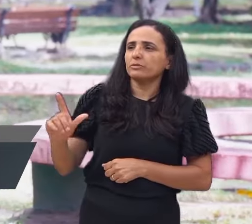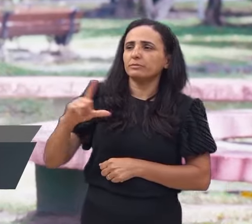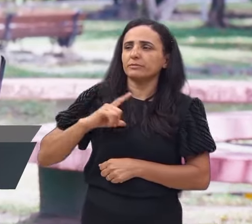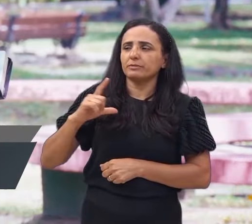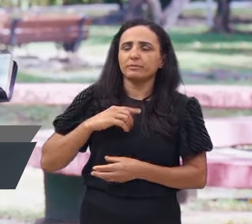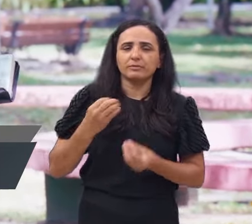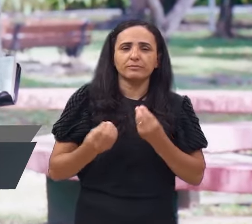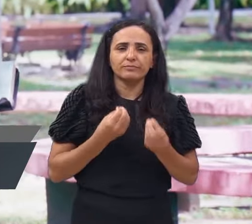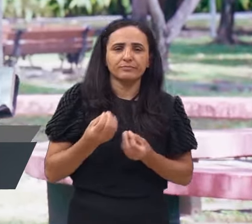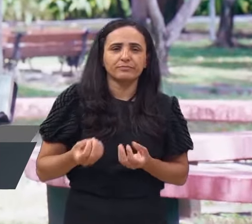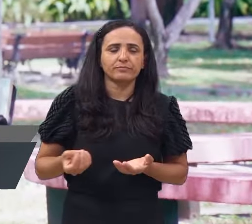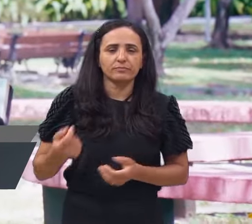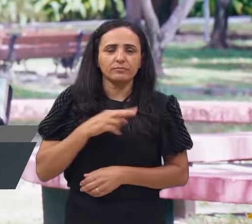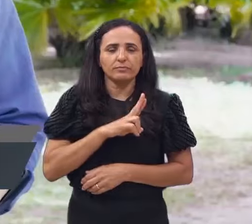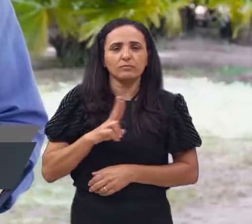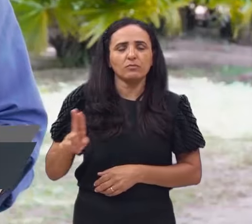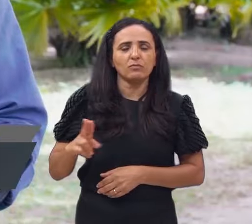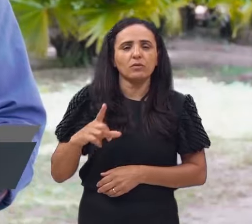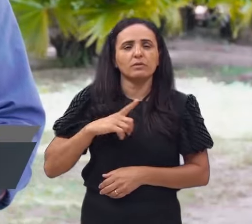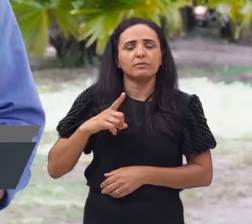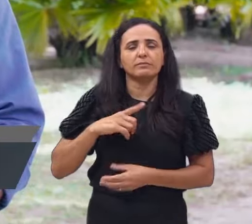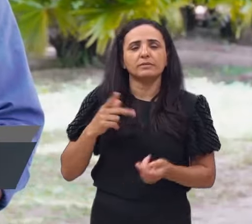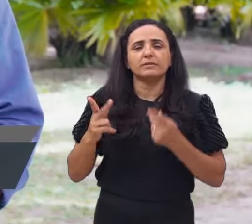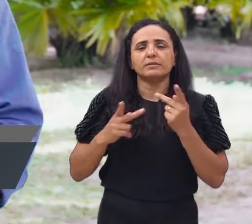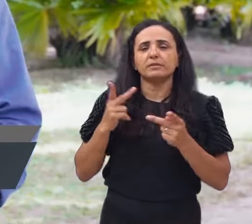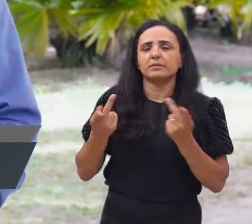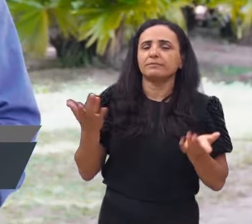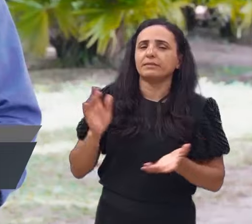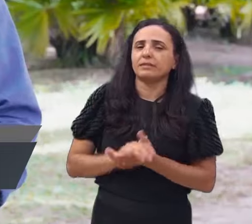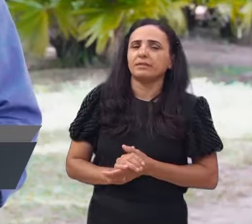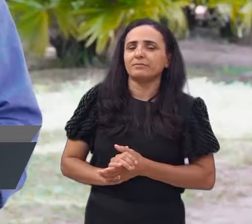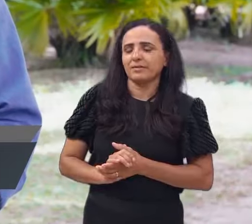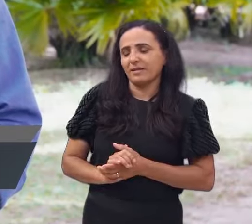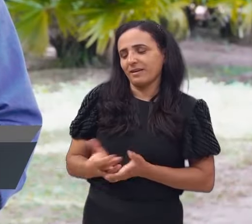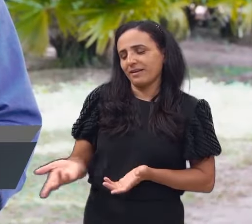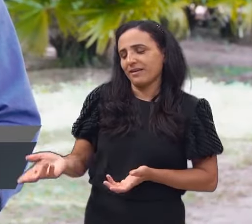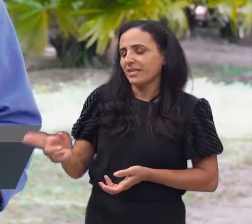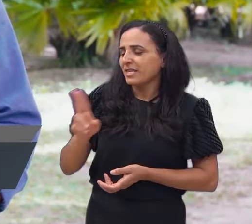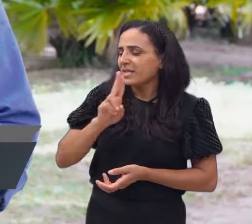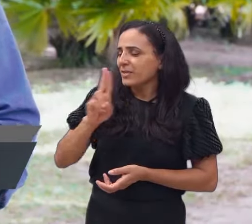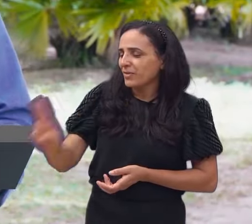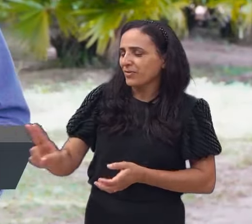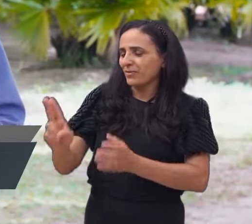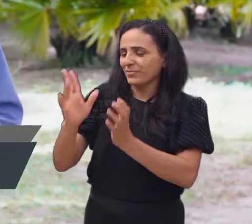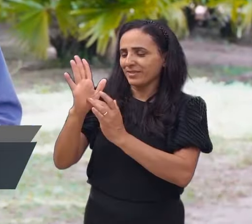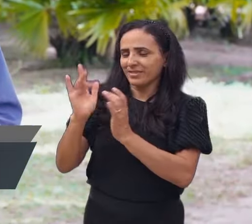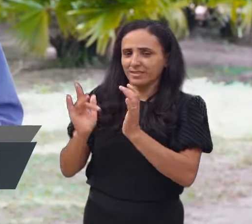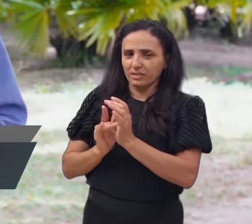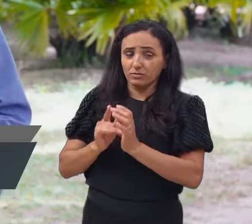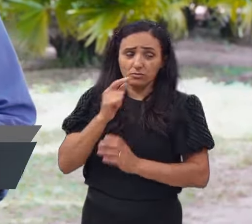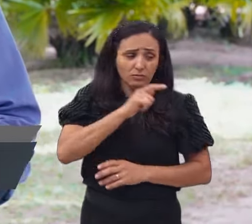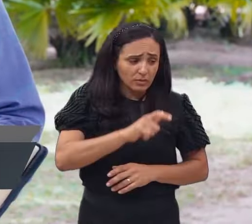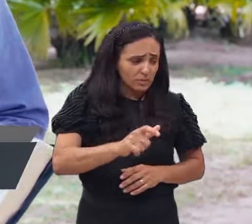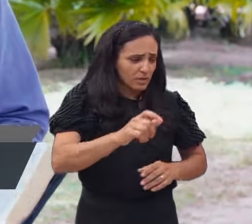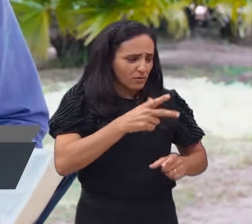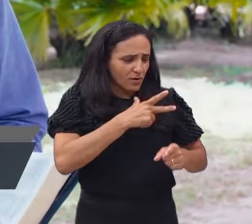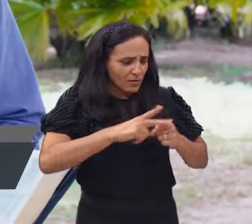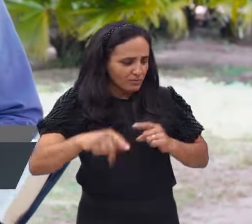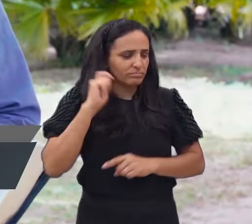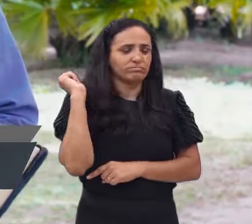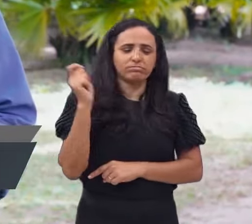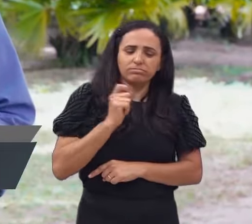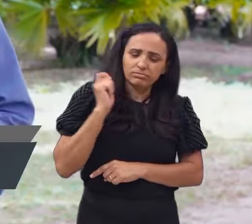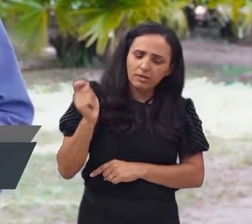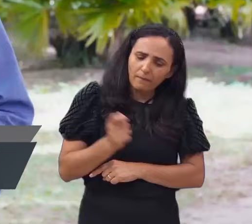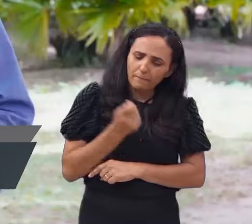que possuímos também neste nome? Quando Jesus vai dizer assim, em meu nome, o quê? Em meu nome expulsarão os